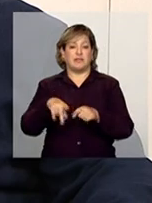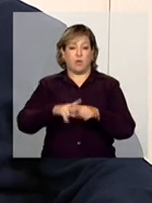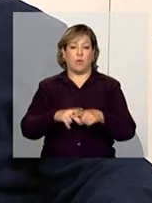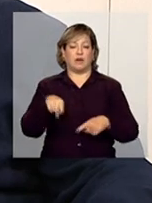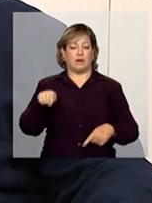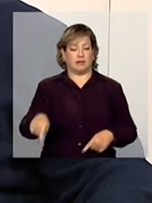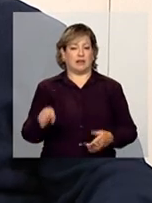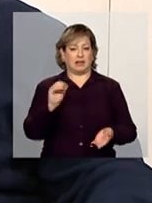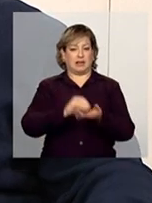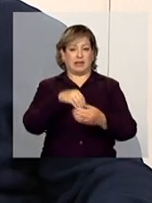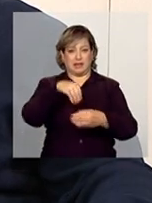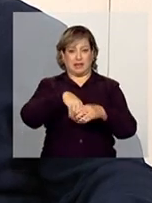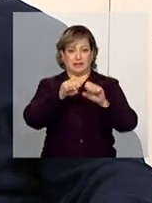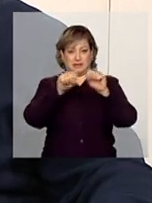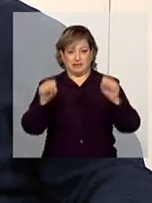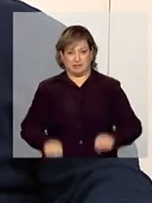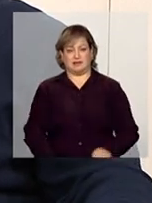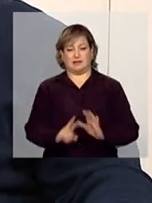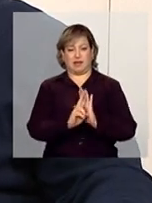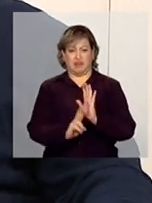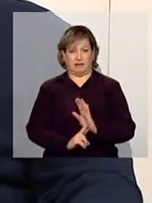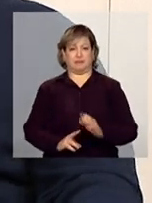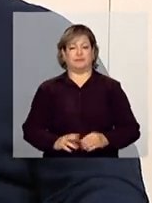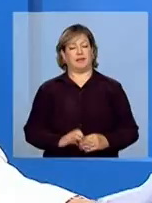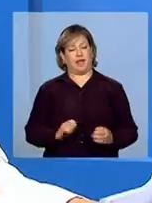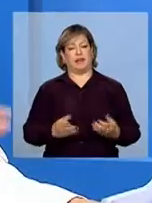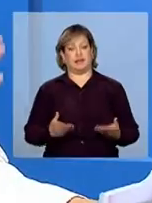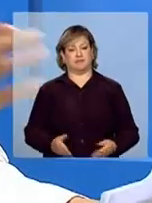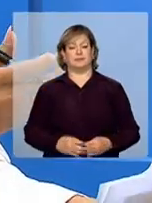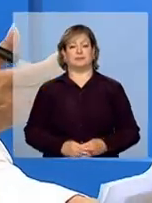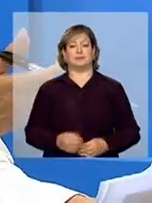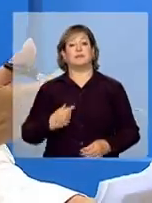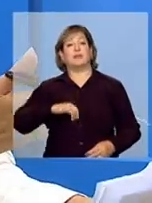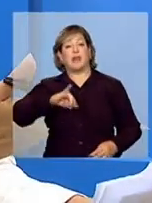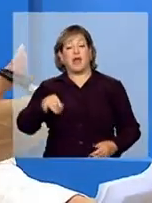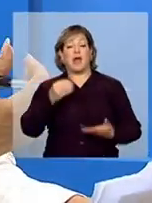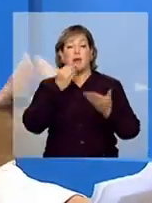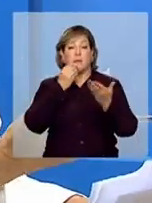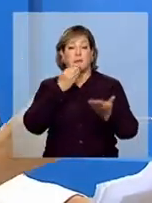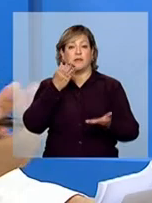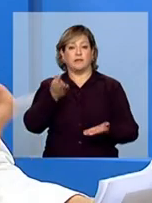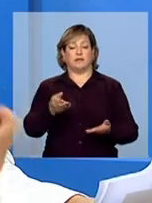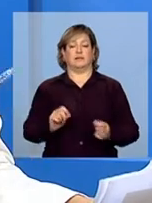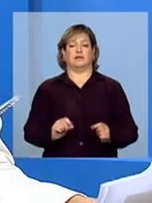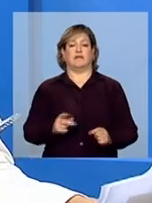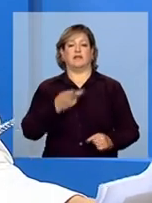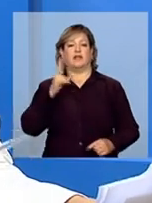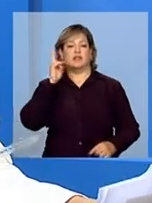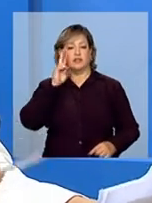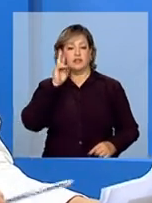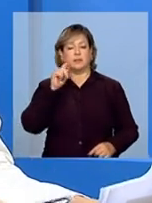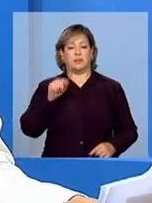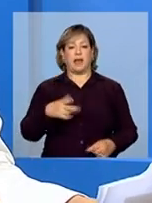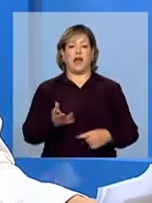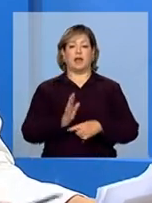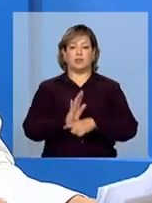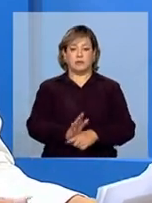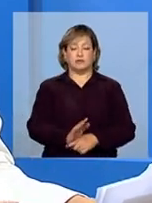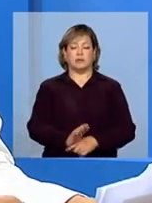faça esse ajuste dentro do sistema de constitucionalidades. É isso. Perfeito. Eu vou aproveitar, então, esse seu gancho, falando, assim, dessa ajuda.